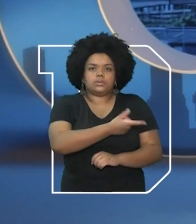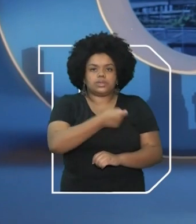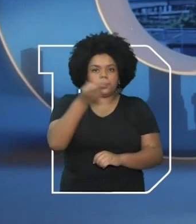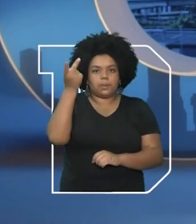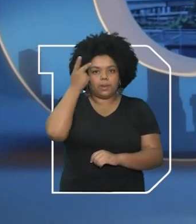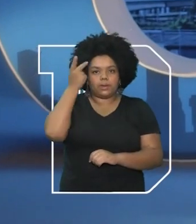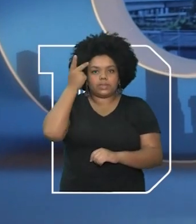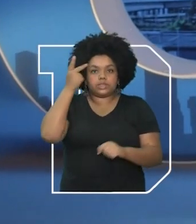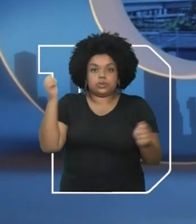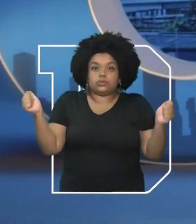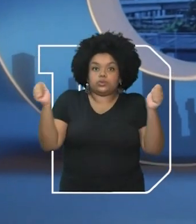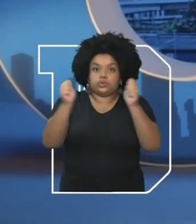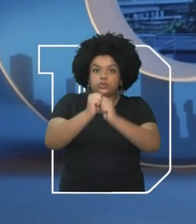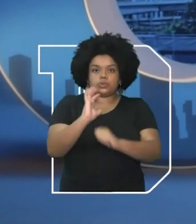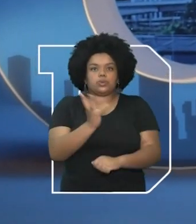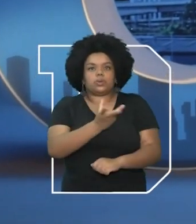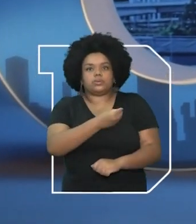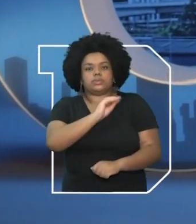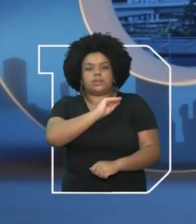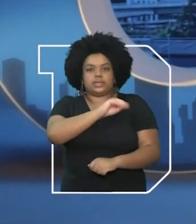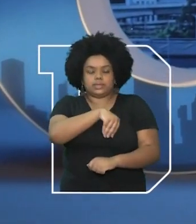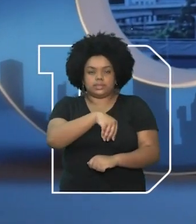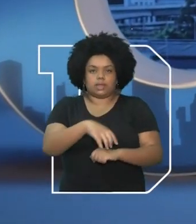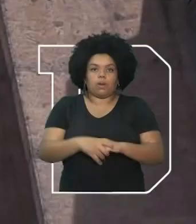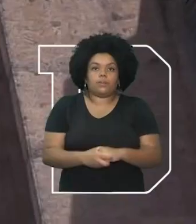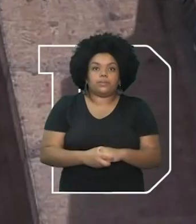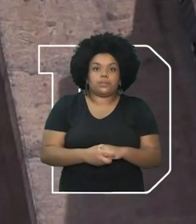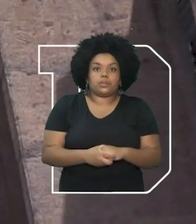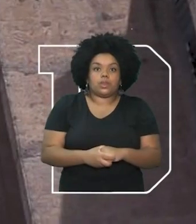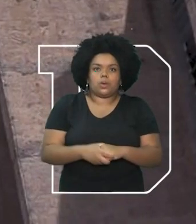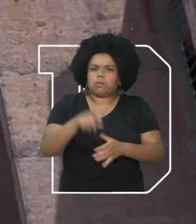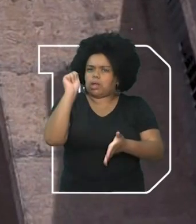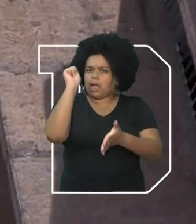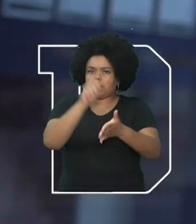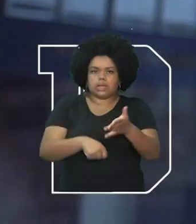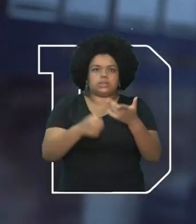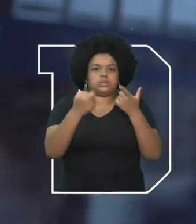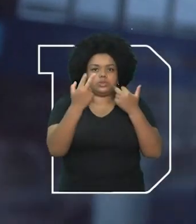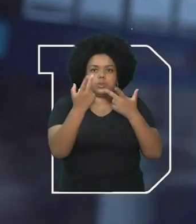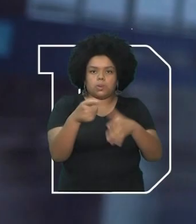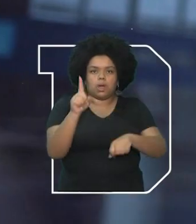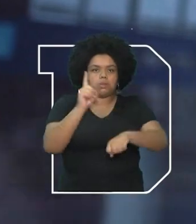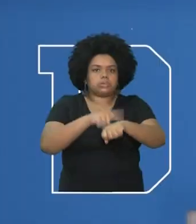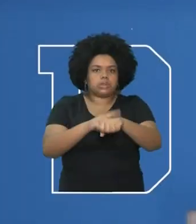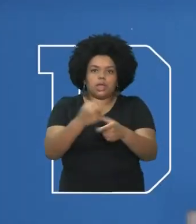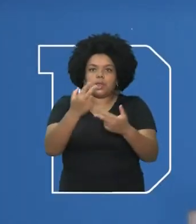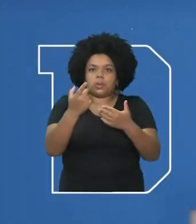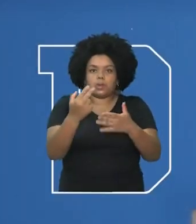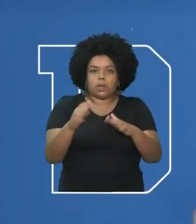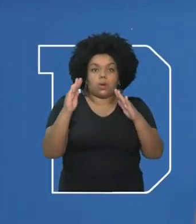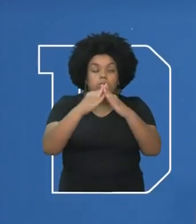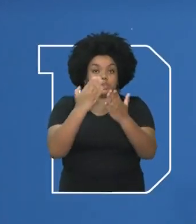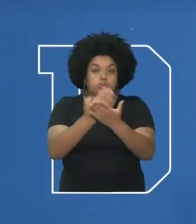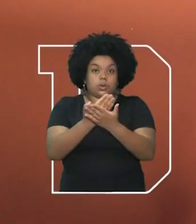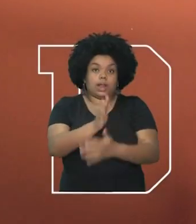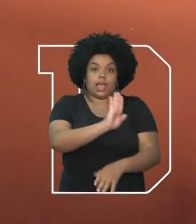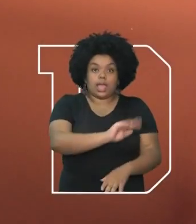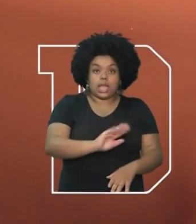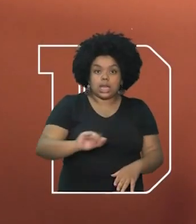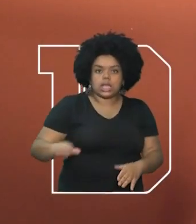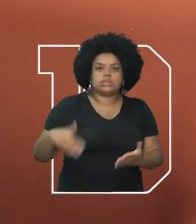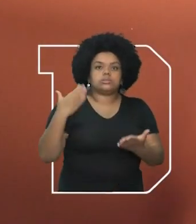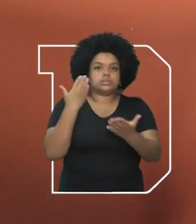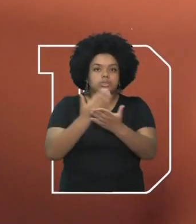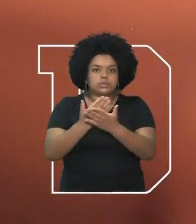Auxílio paulistano, complementando o auxílio emergencial, com o mesmo cadastro, com a mesma duração. Vale creche, crianças